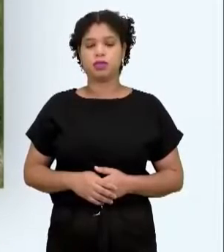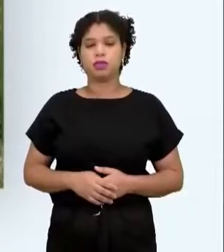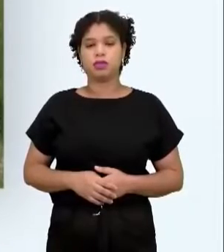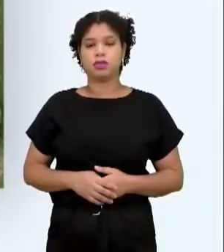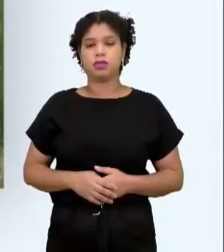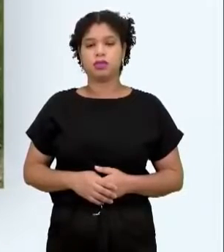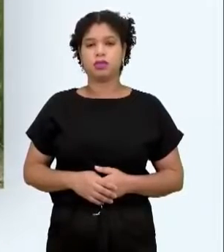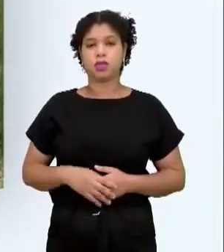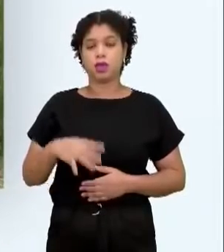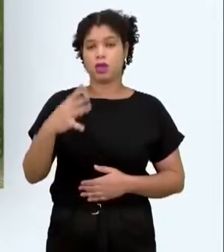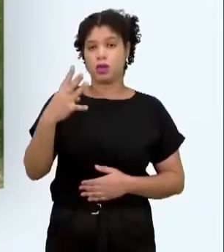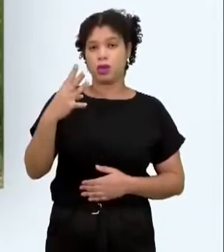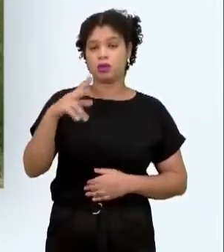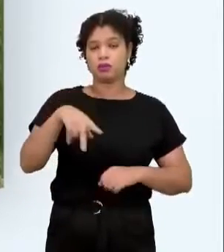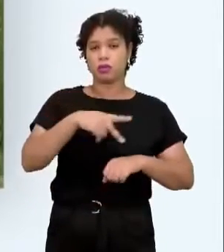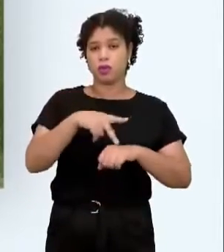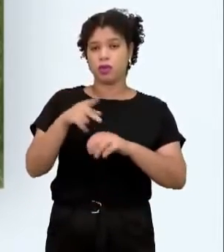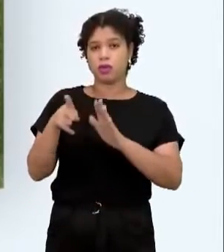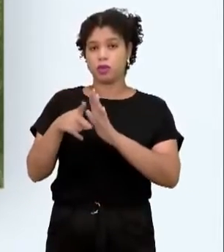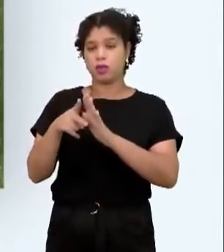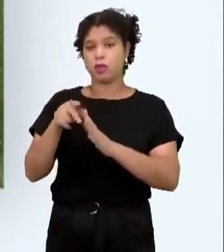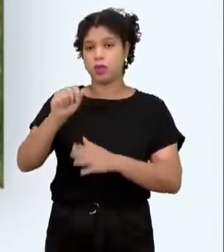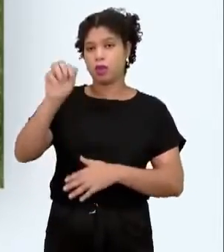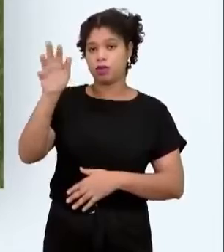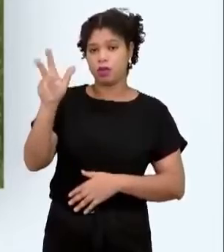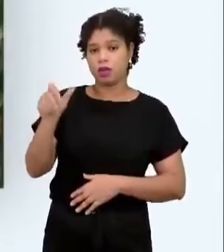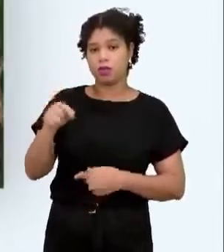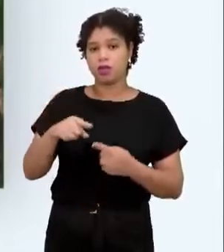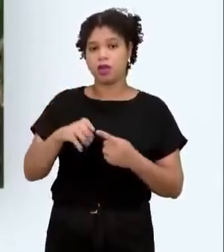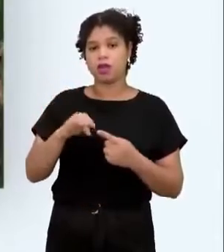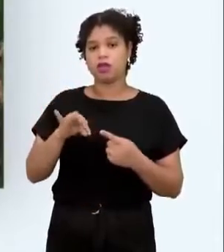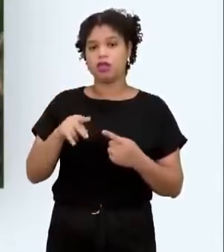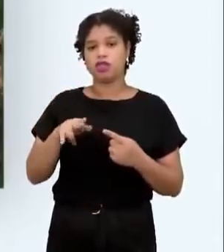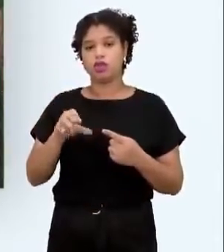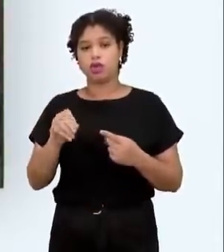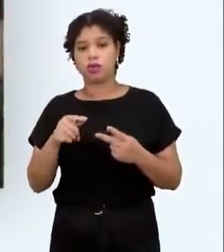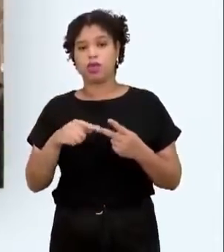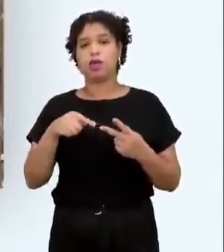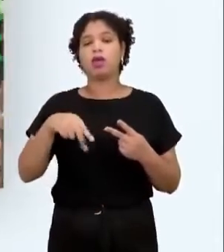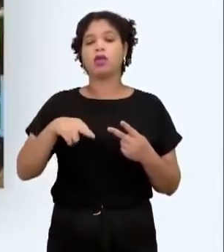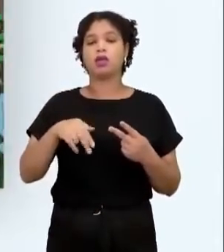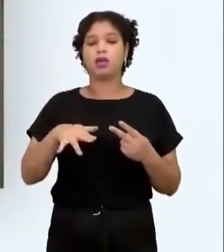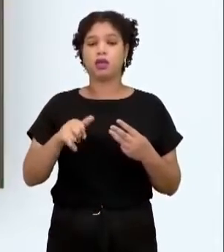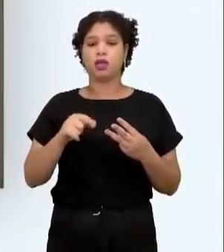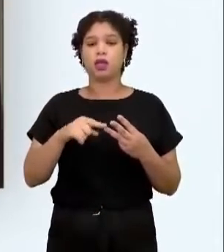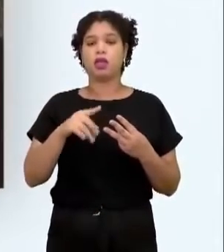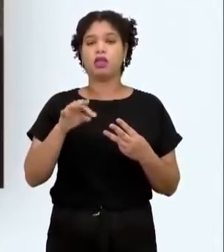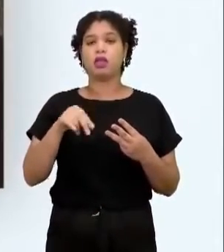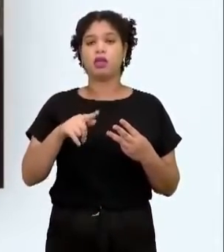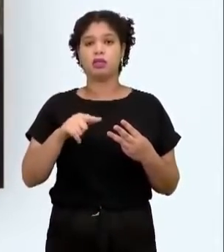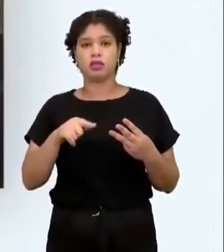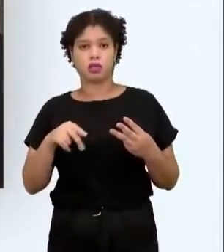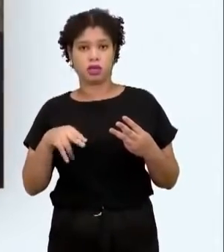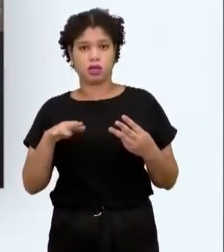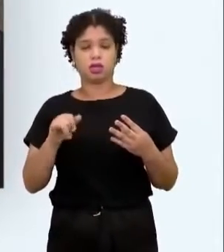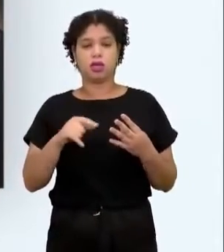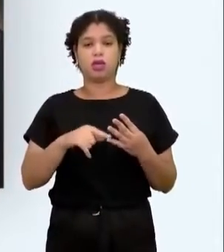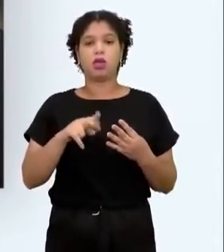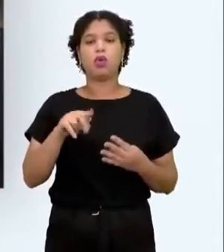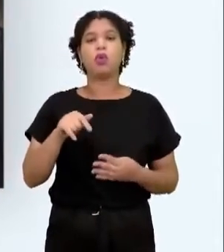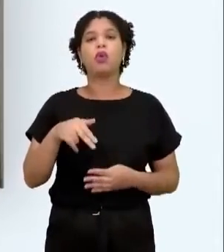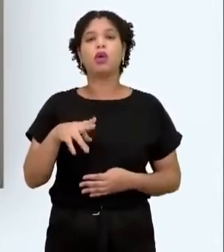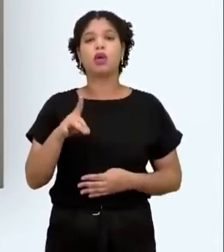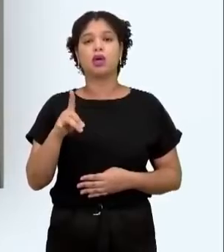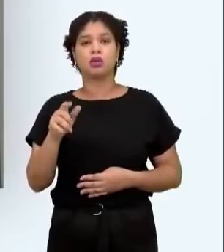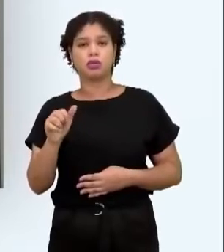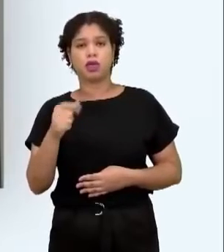Quatro países da África Oriental, Etiópia, Quênia, Tanzânia e Uganda, estão progredindo no uso da ciência para